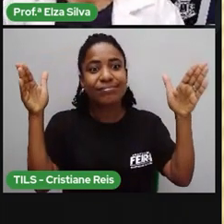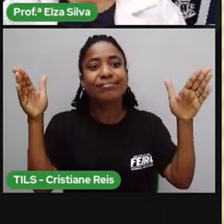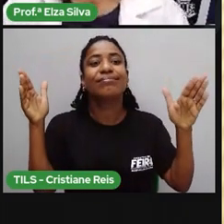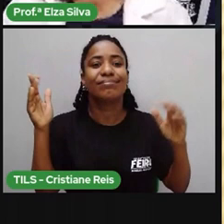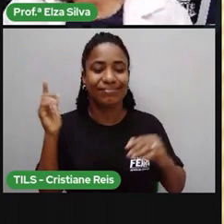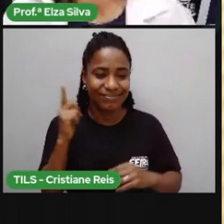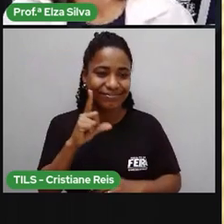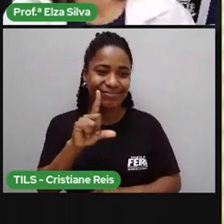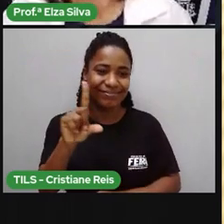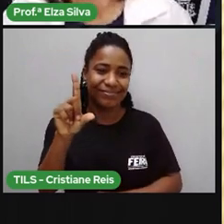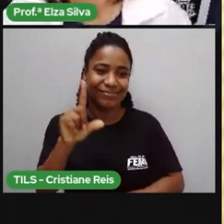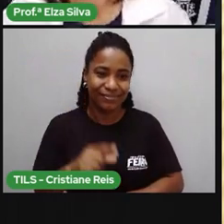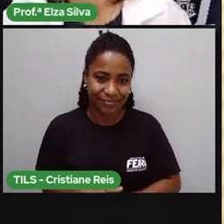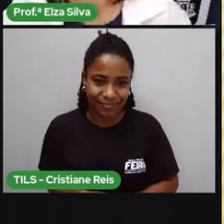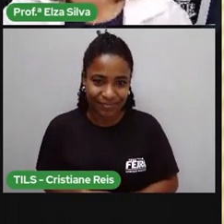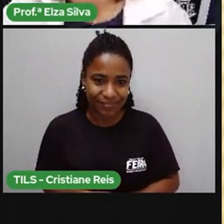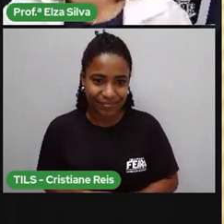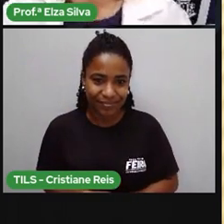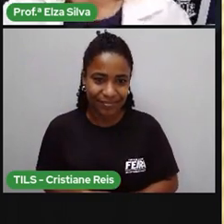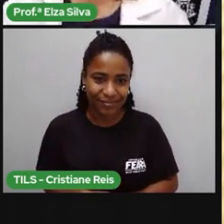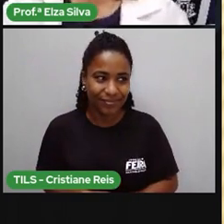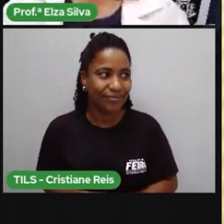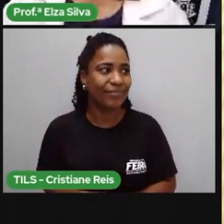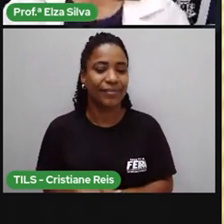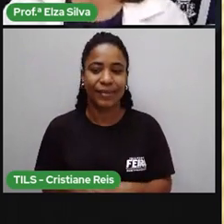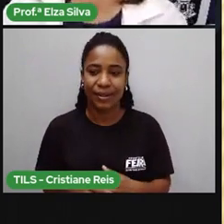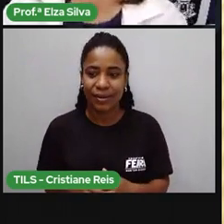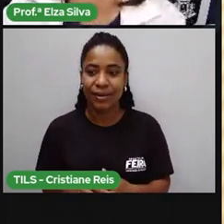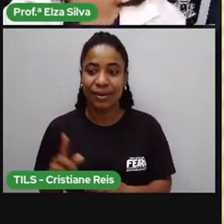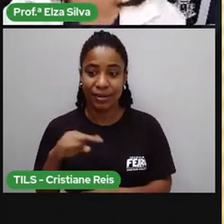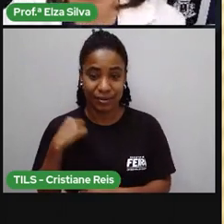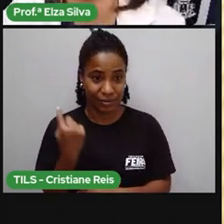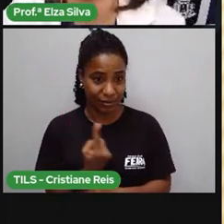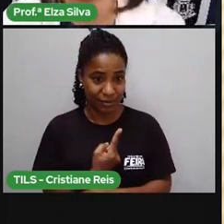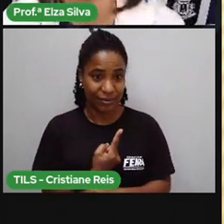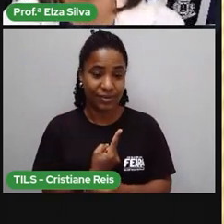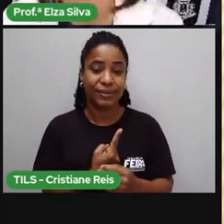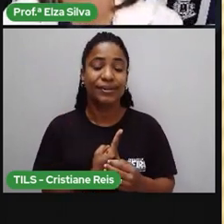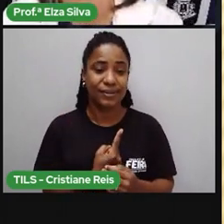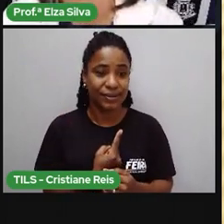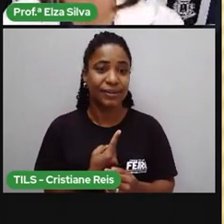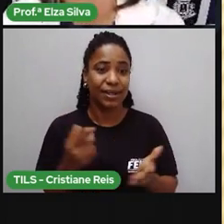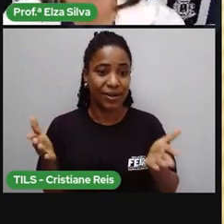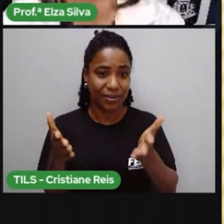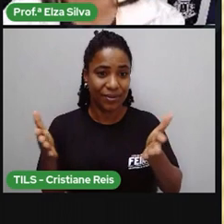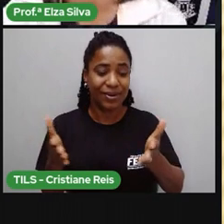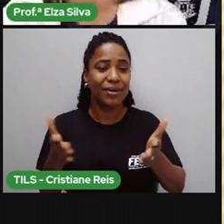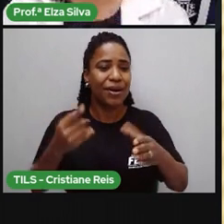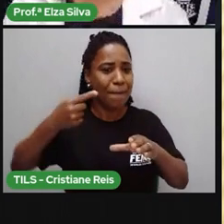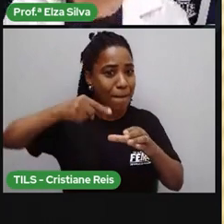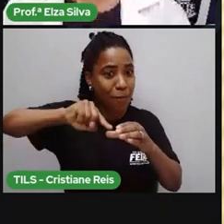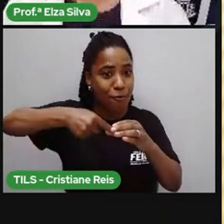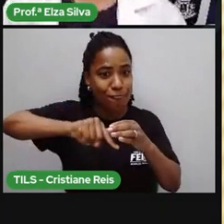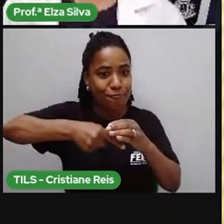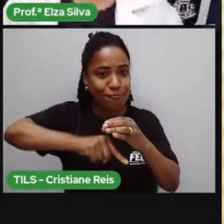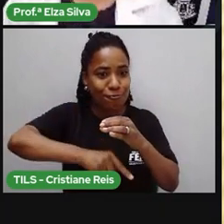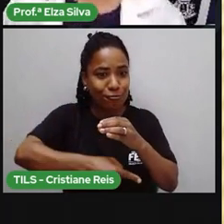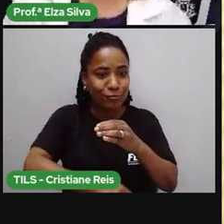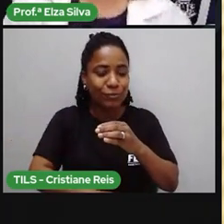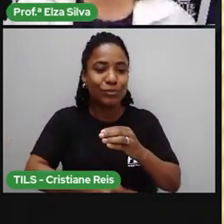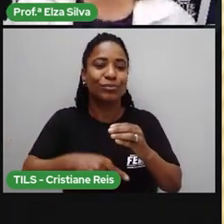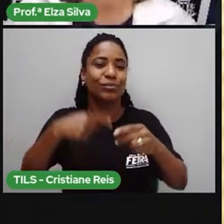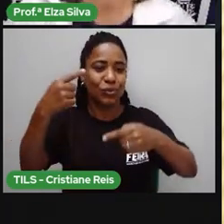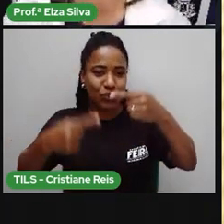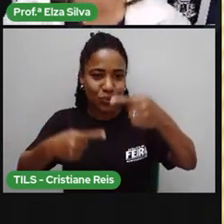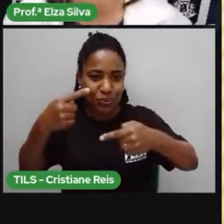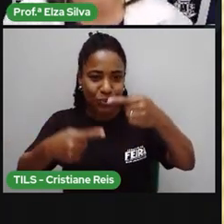Vamos ampliar um pouco mais as nossas discussões sobre o tema da aula de hoje a partir da leitura